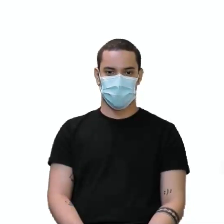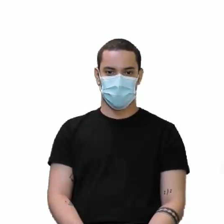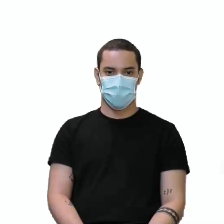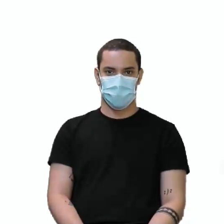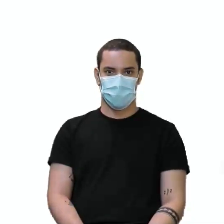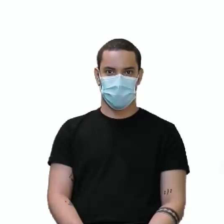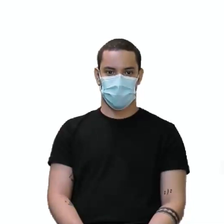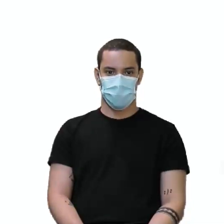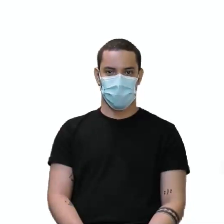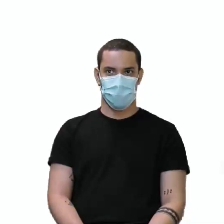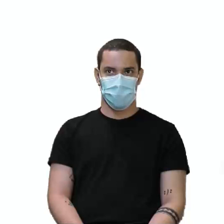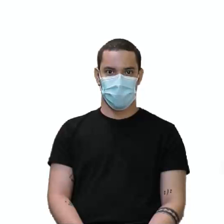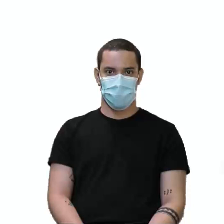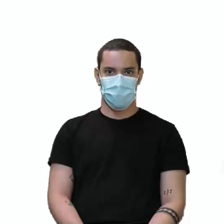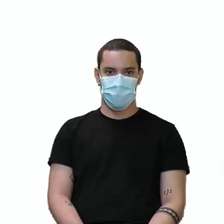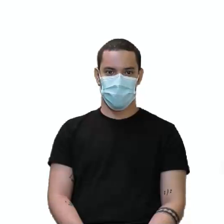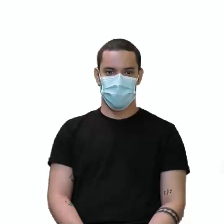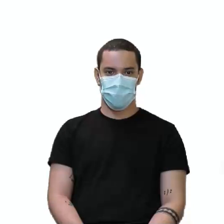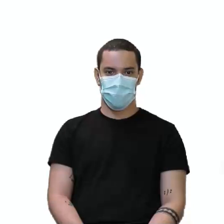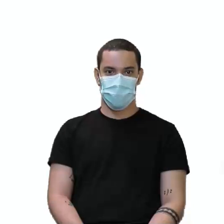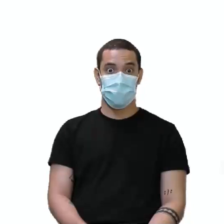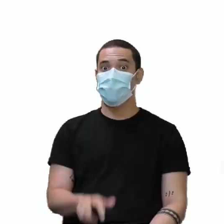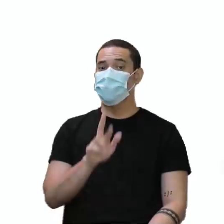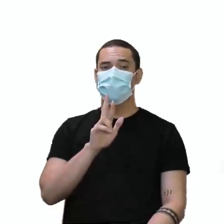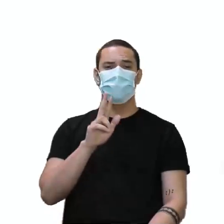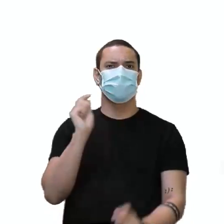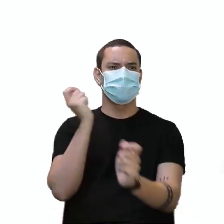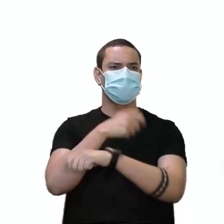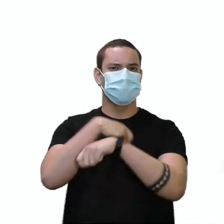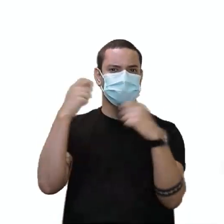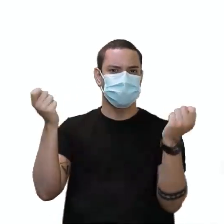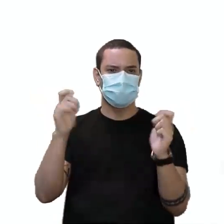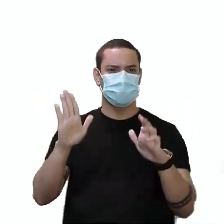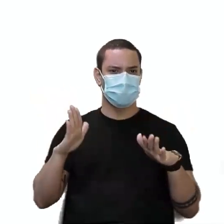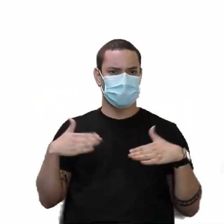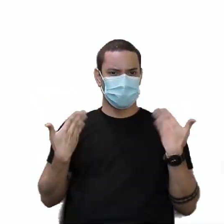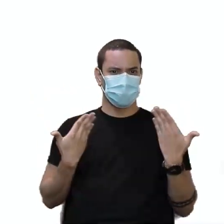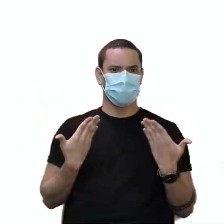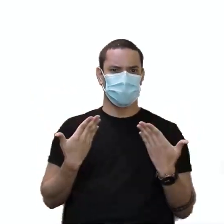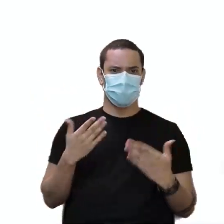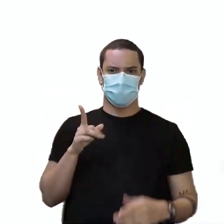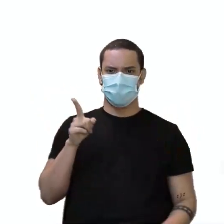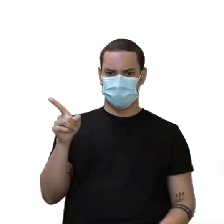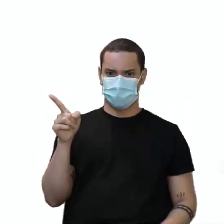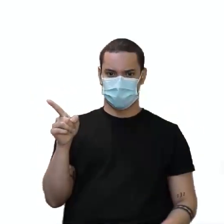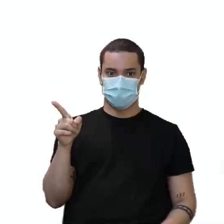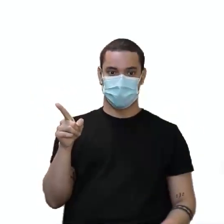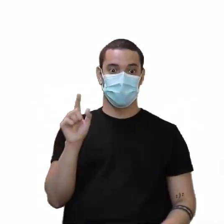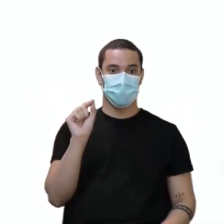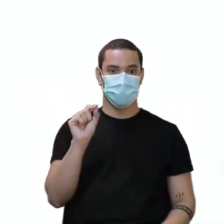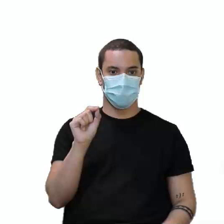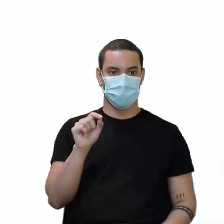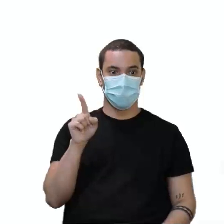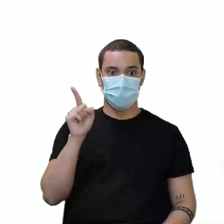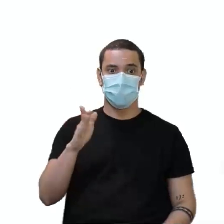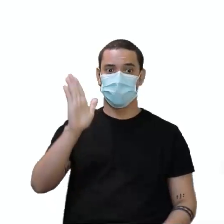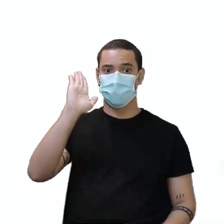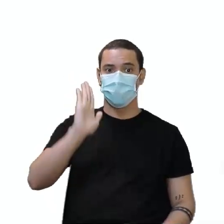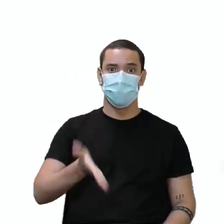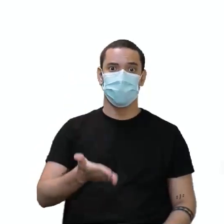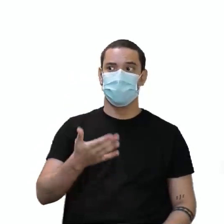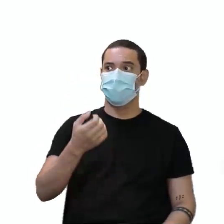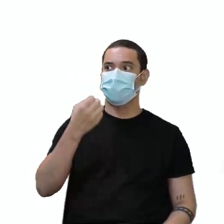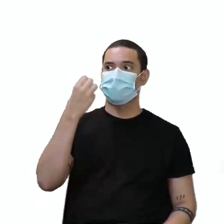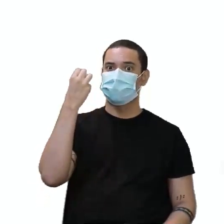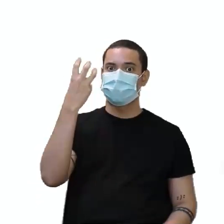você, olha o que ele fala e você pensa, não é possível? Que ele se assustou com essa situação. Ele diz, esta é a terceira